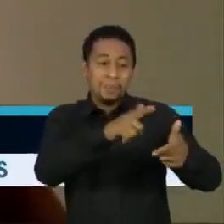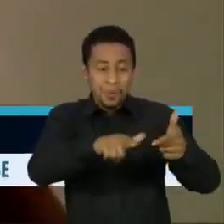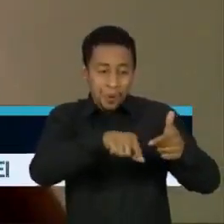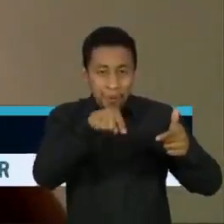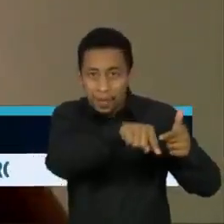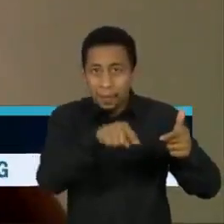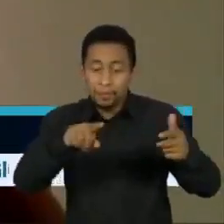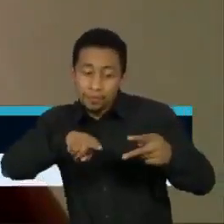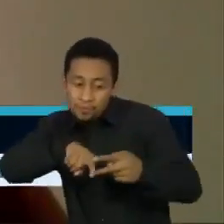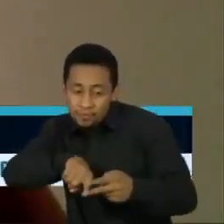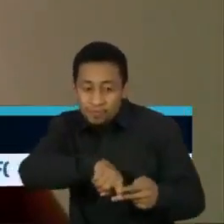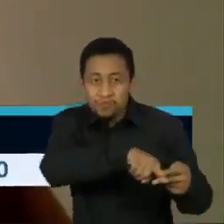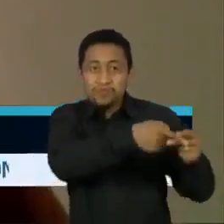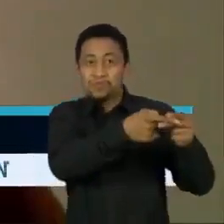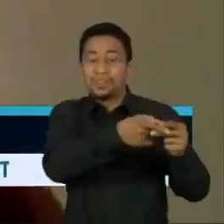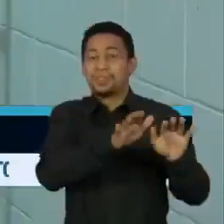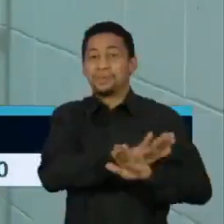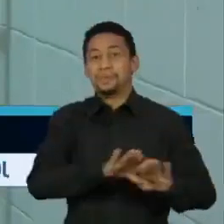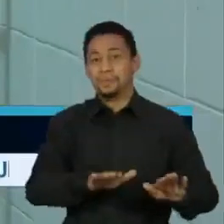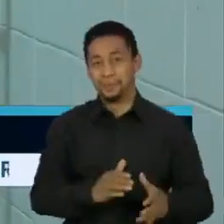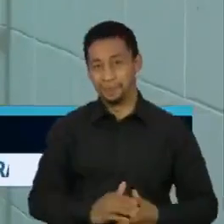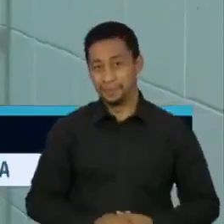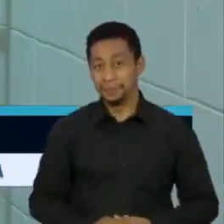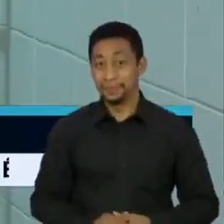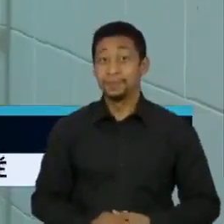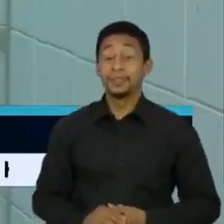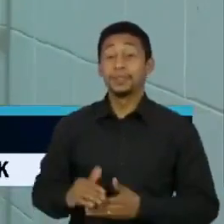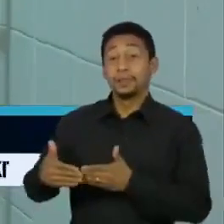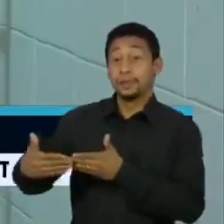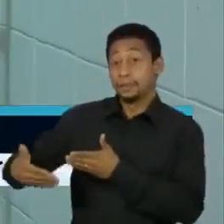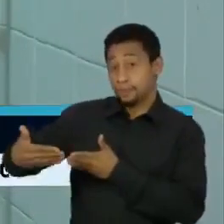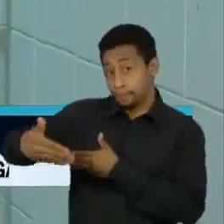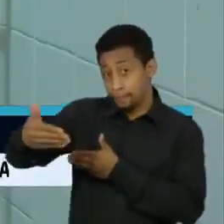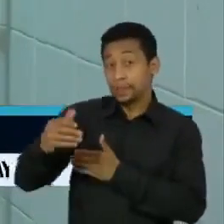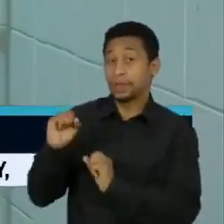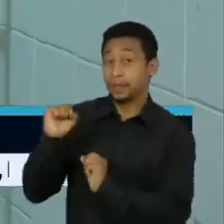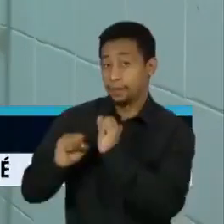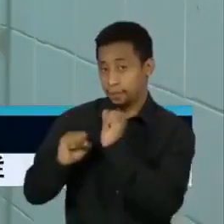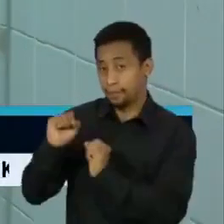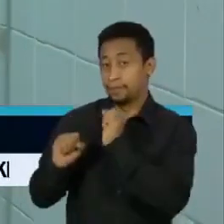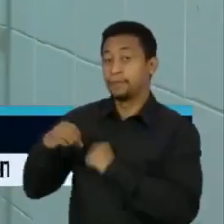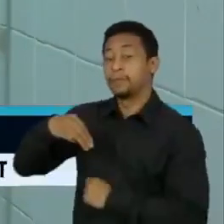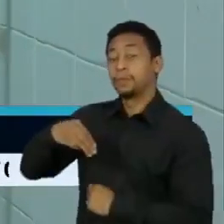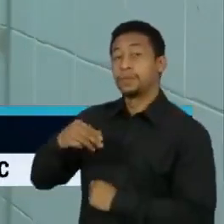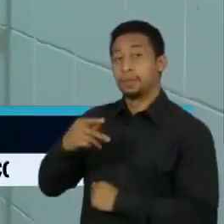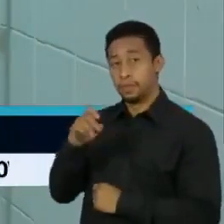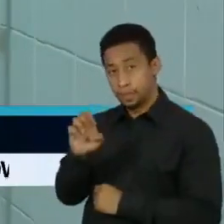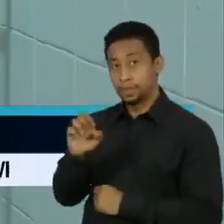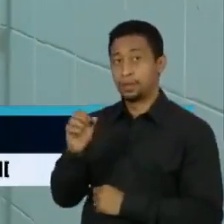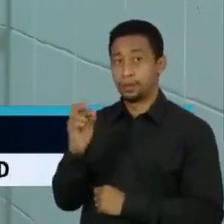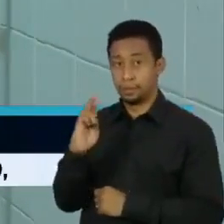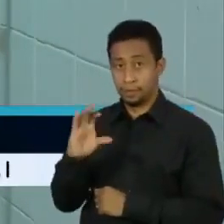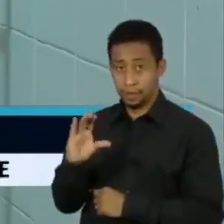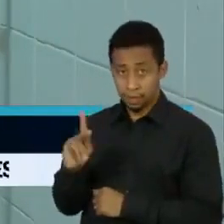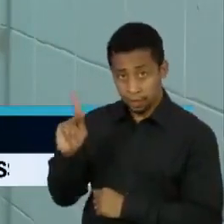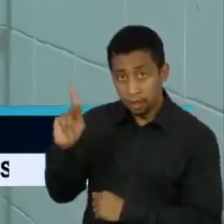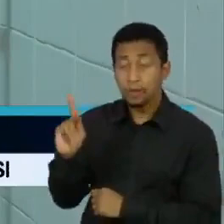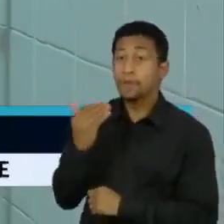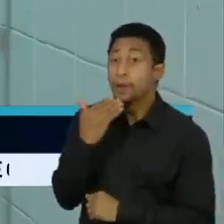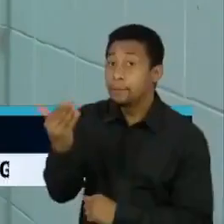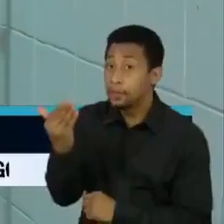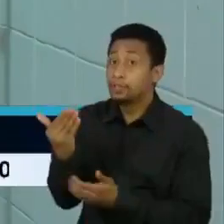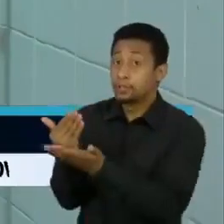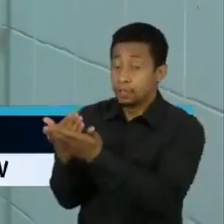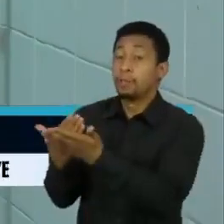consegue se reproduzir mais daquela forma. Nos próximos dias, a farmacêutica Merck deve pedir a aprovação de uso do medicamento à